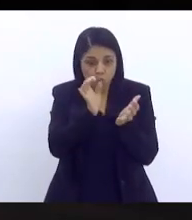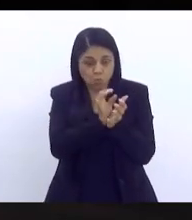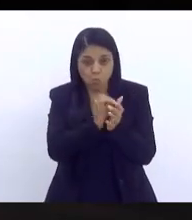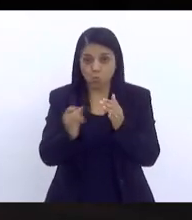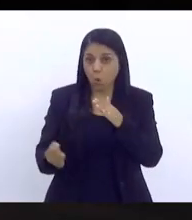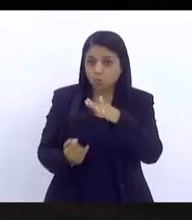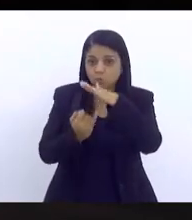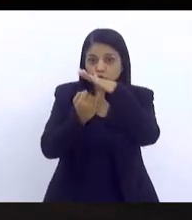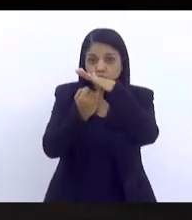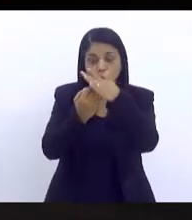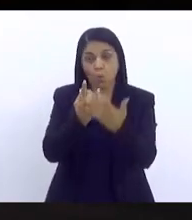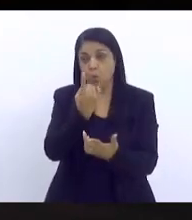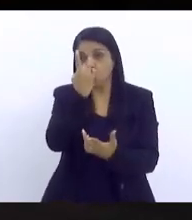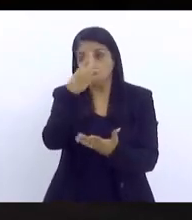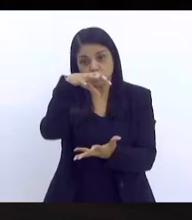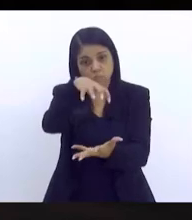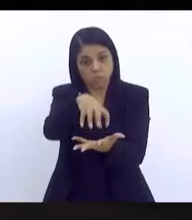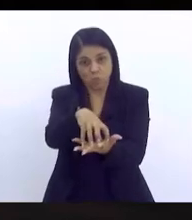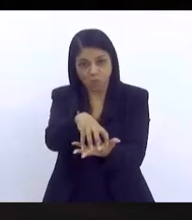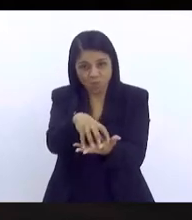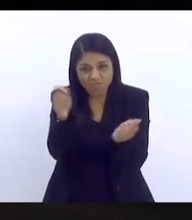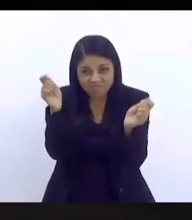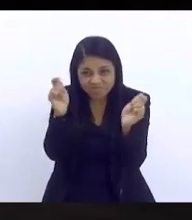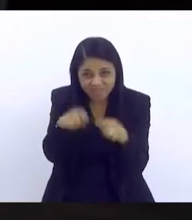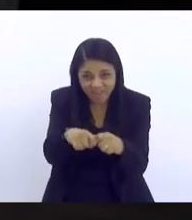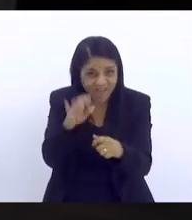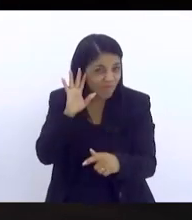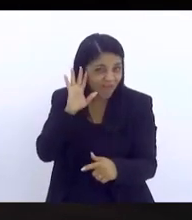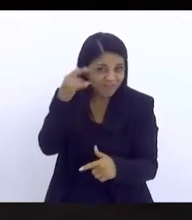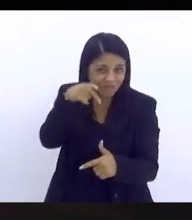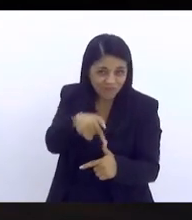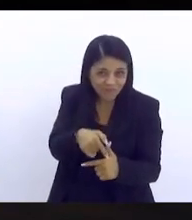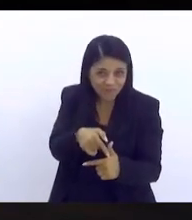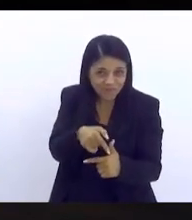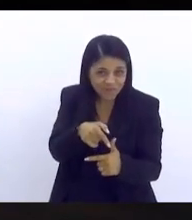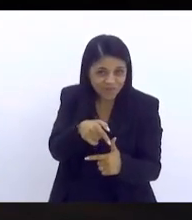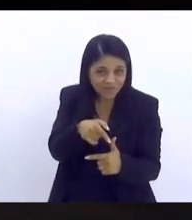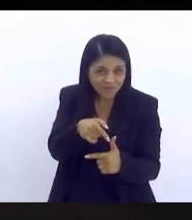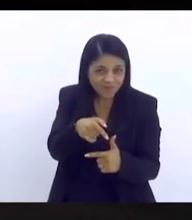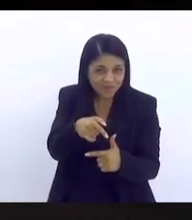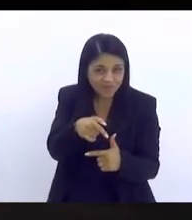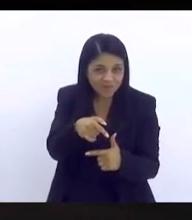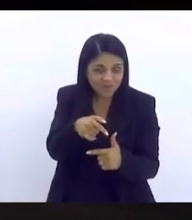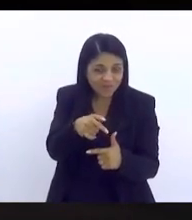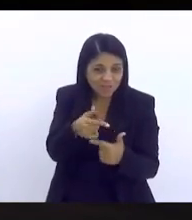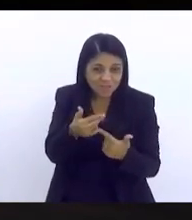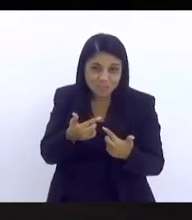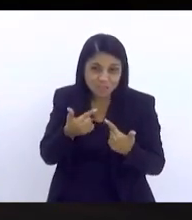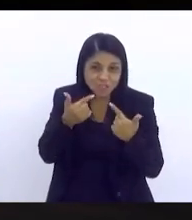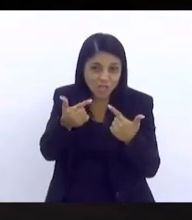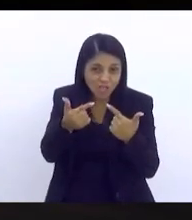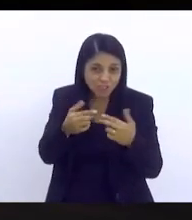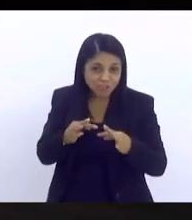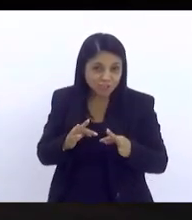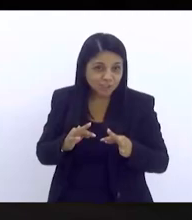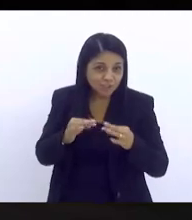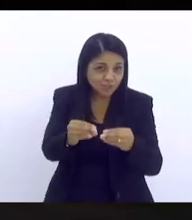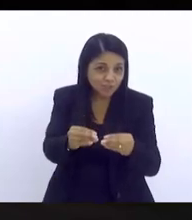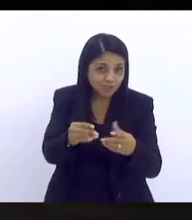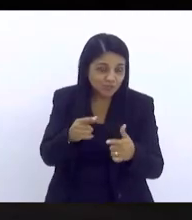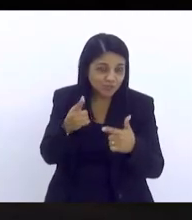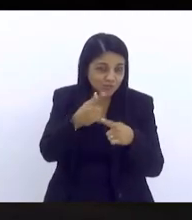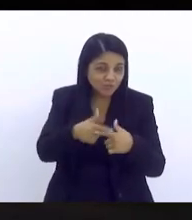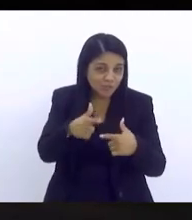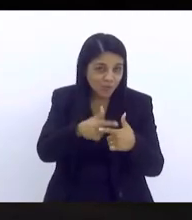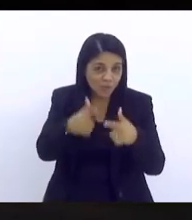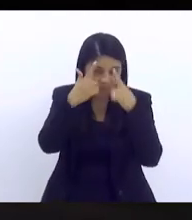mesmo um setor vai dar conta de resolver toda a sorte e complexidade que qualquer situação de violência